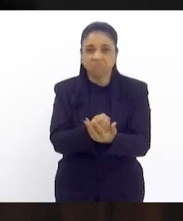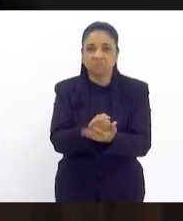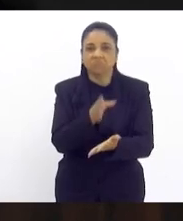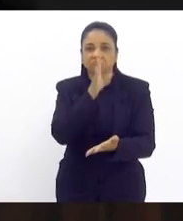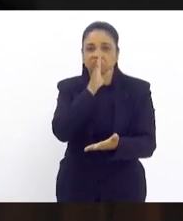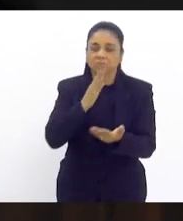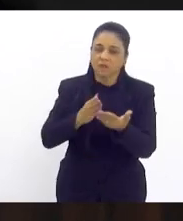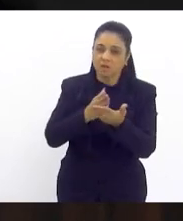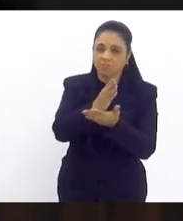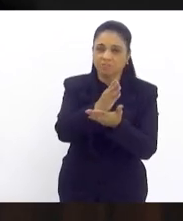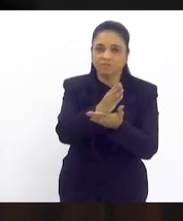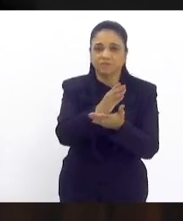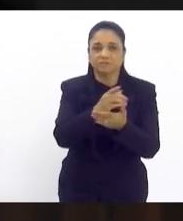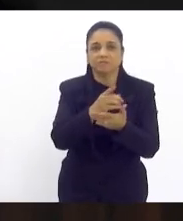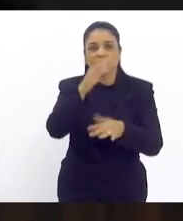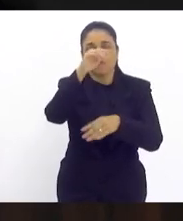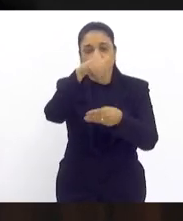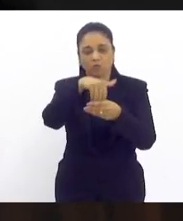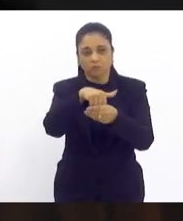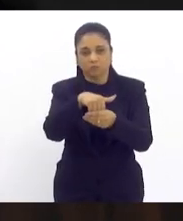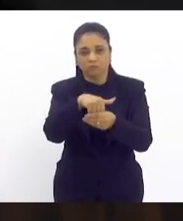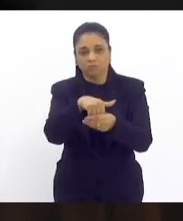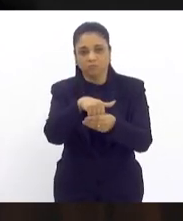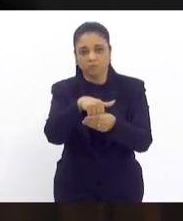aprovado. Em votação,